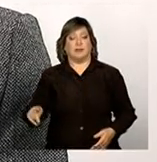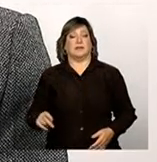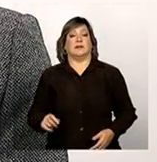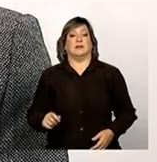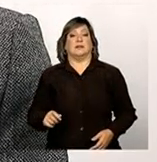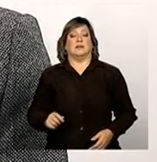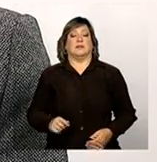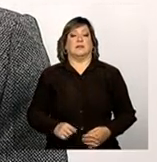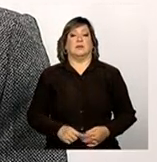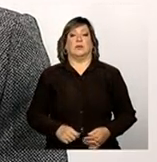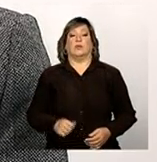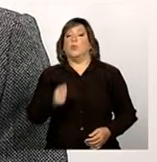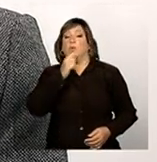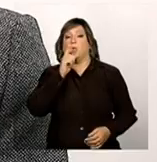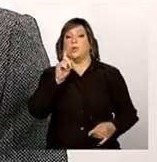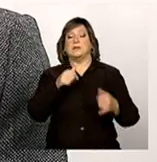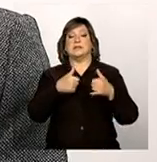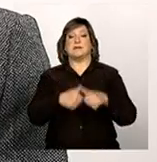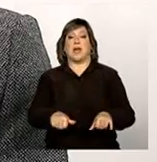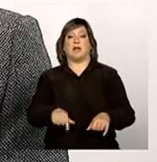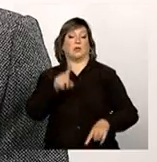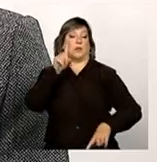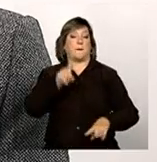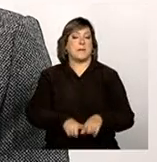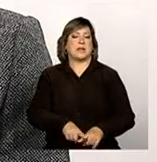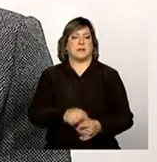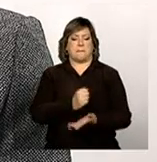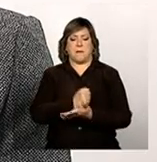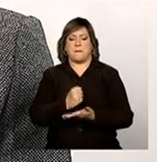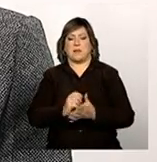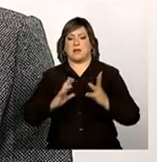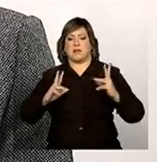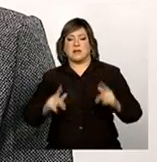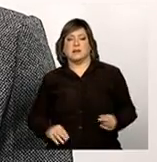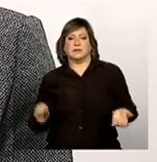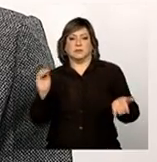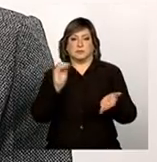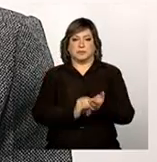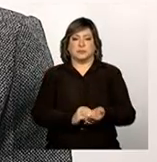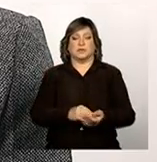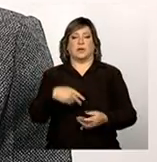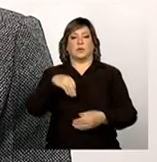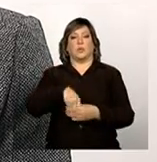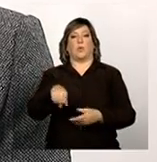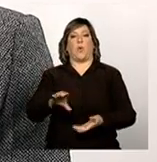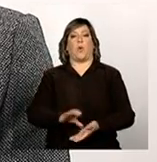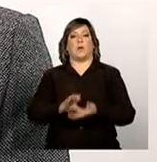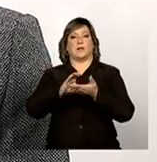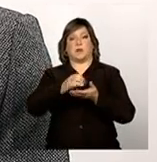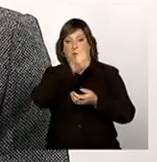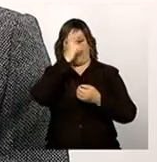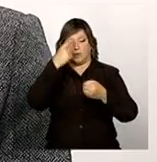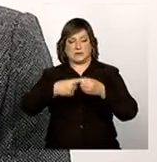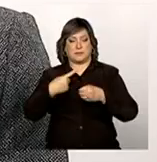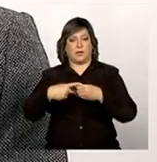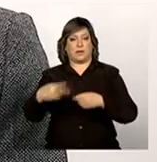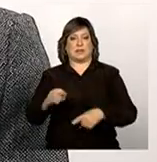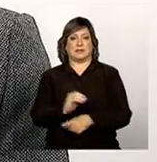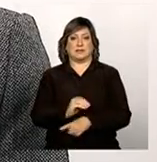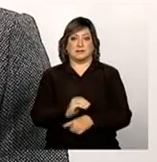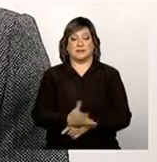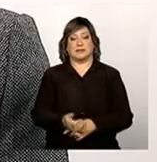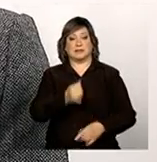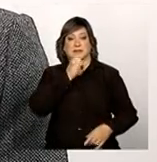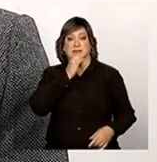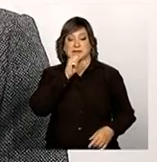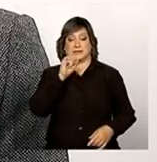absolutamente regularizadas. Ou seja, com a sua inscrição no Conselho Municipal de Assistência, no caso de, se for uma